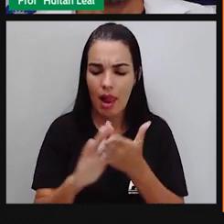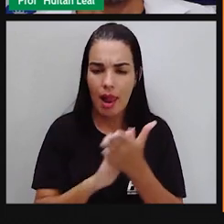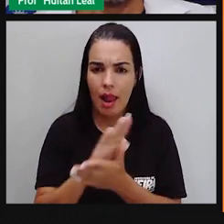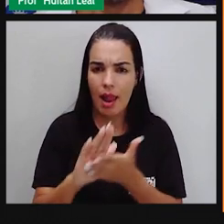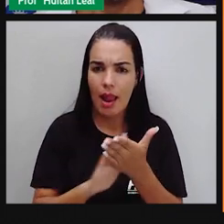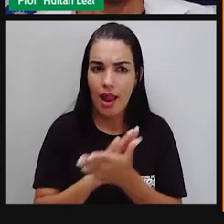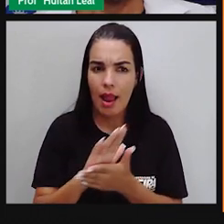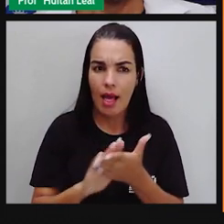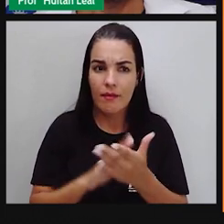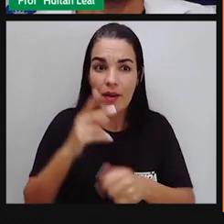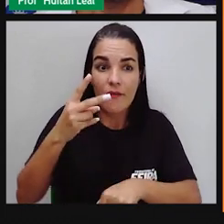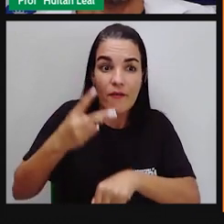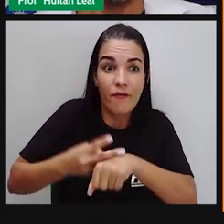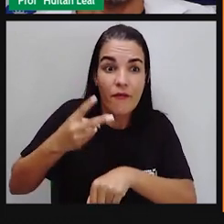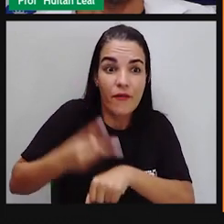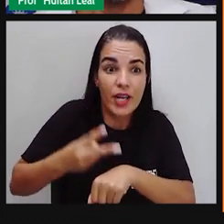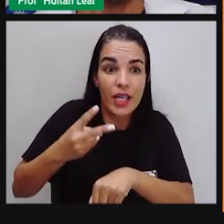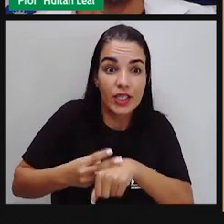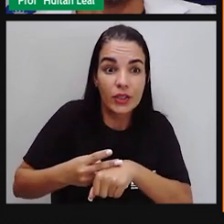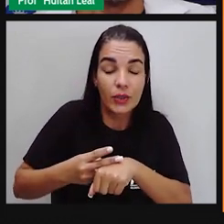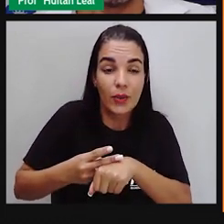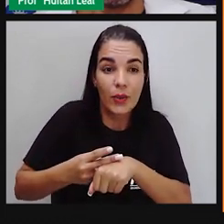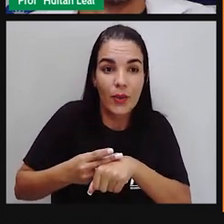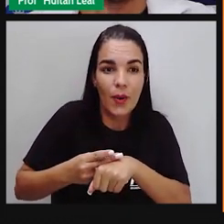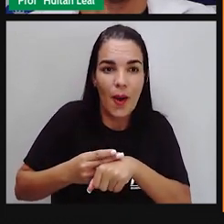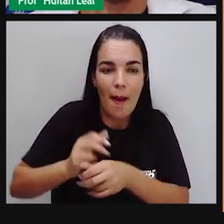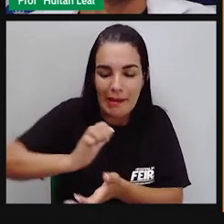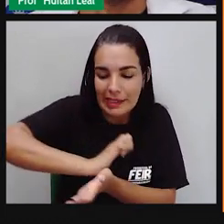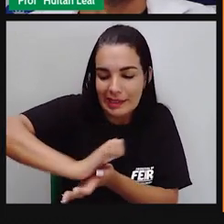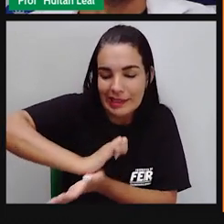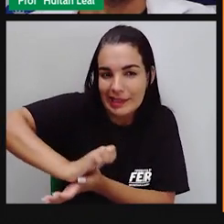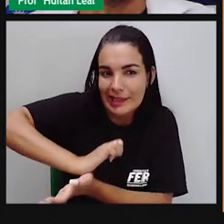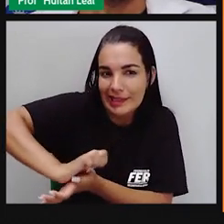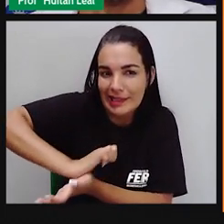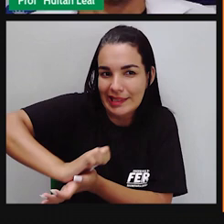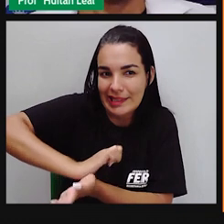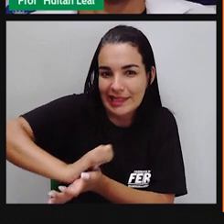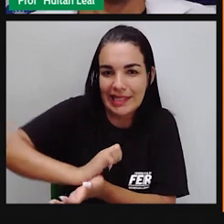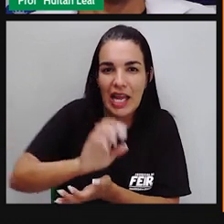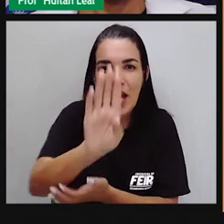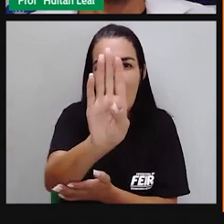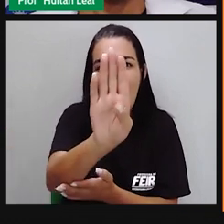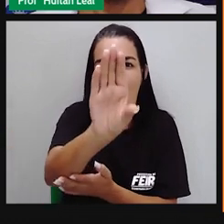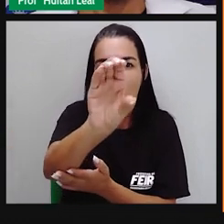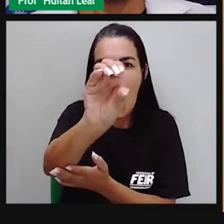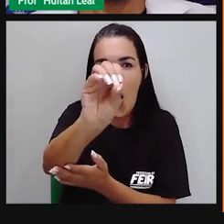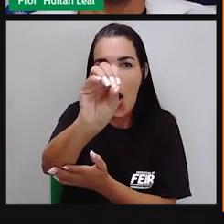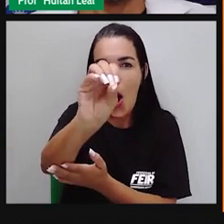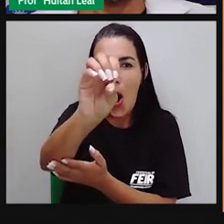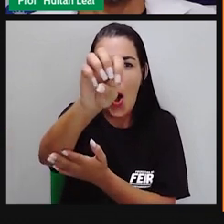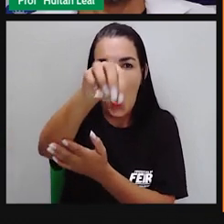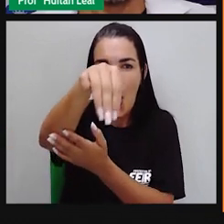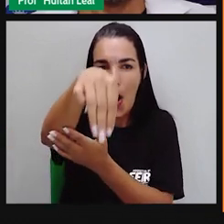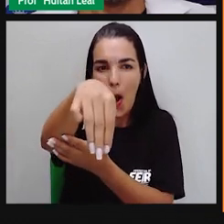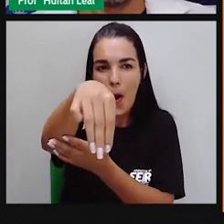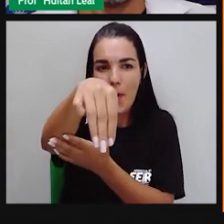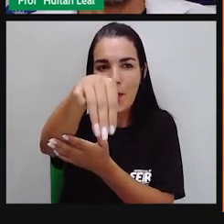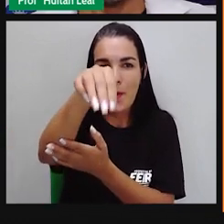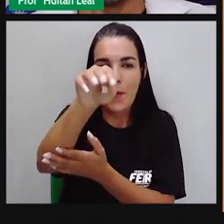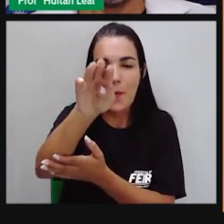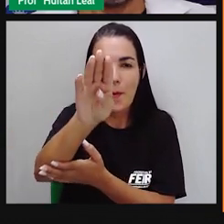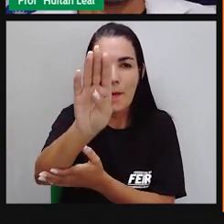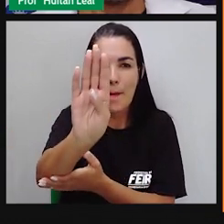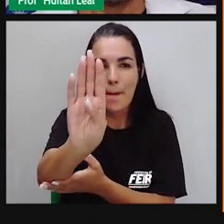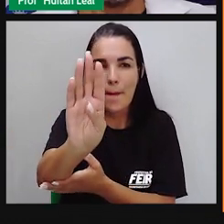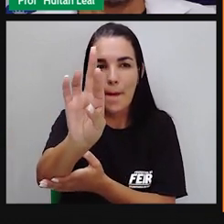vidros com bombril. Bombril é a marca. O produto bombril que nós utilizamos para limpar